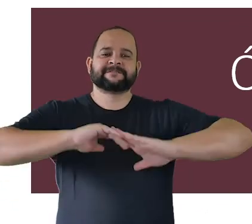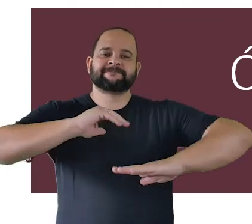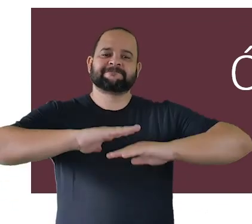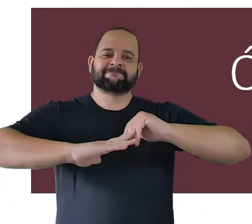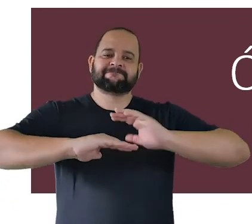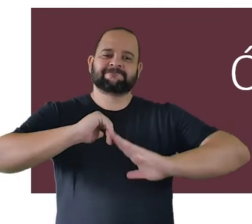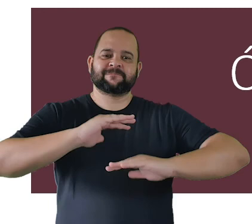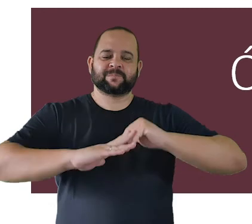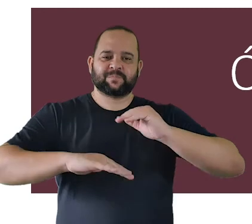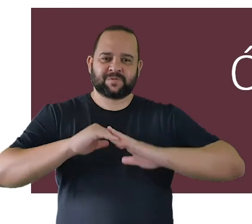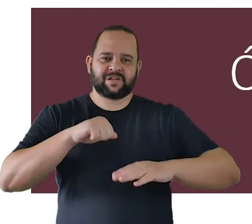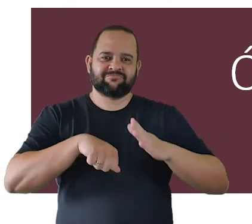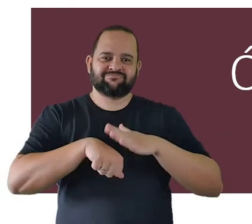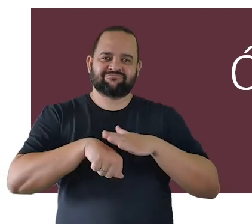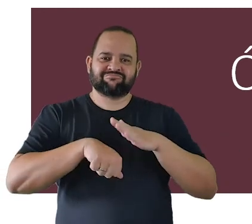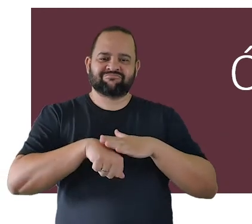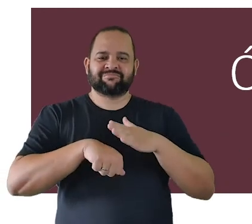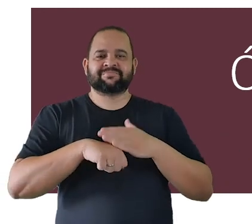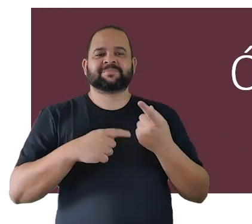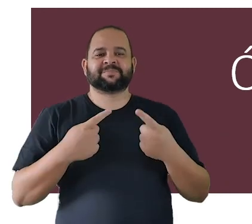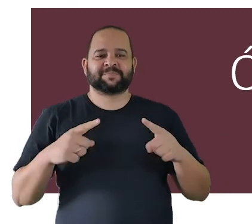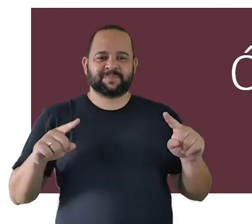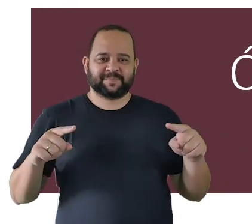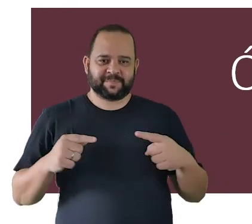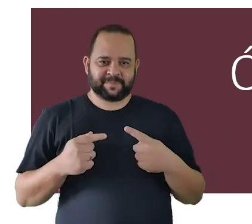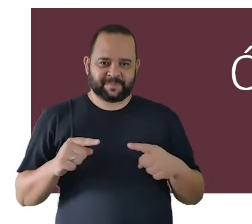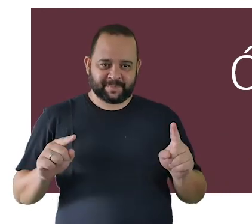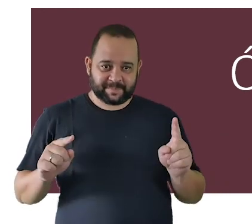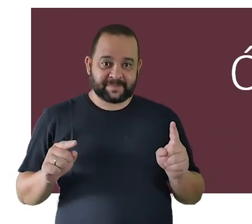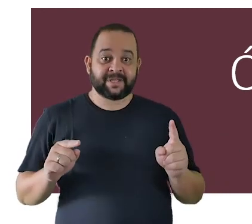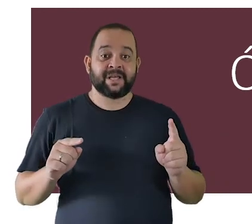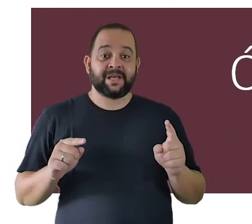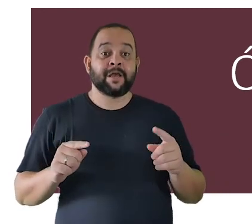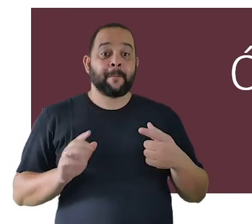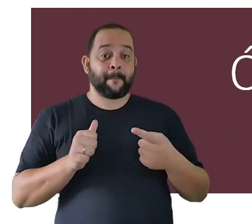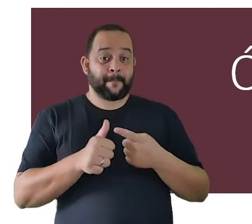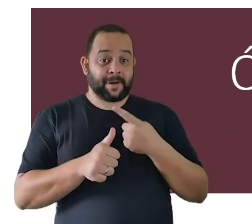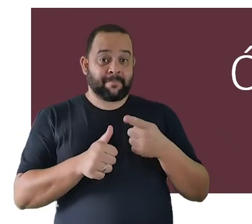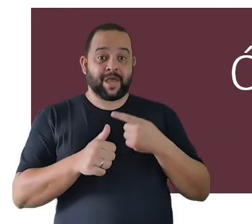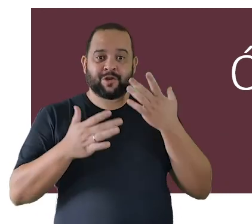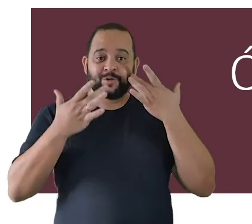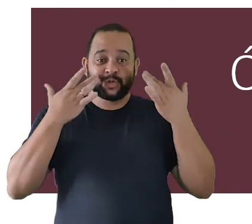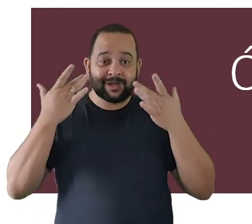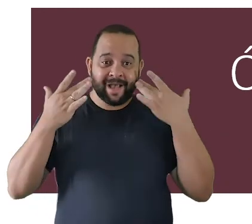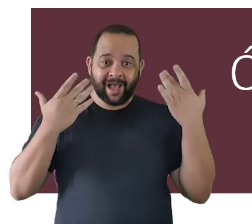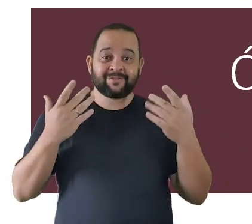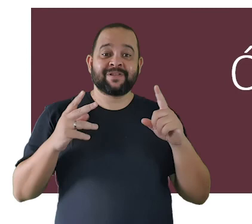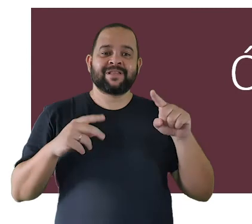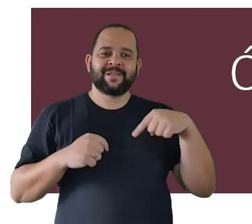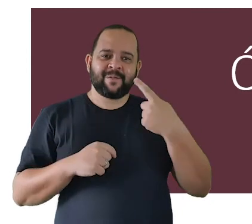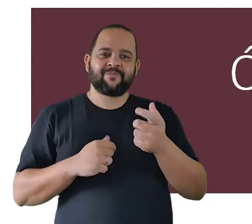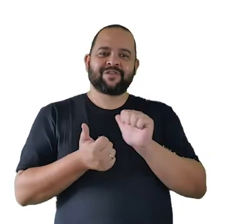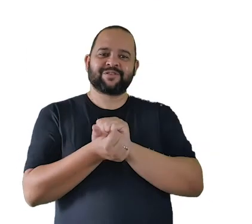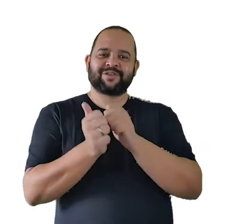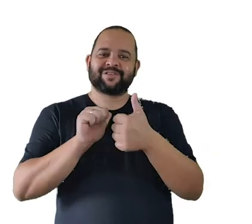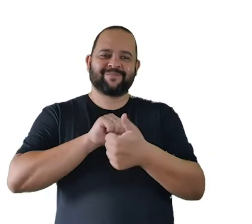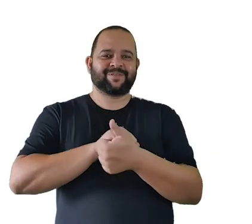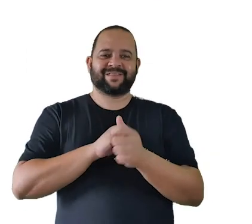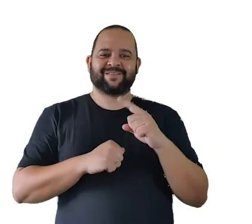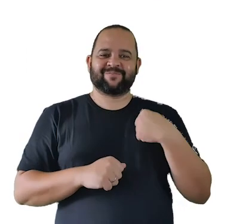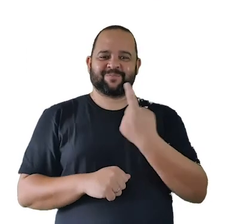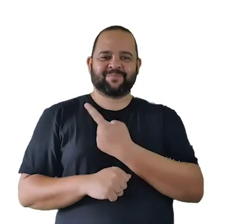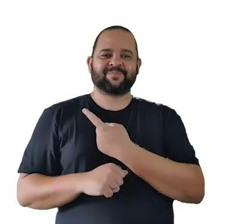prática de se fazer a música dos grandes palcos em casa um ambiente mais intimista